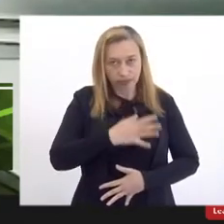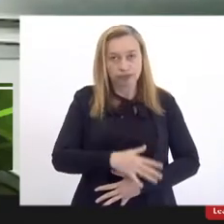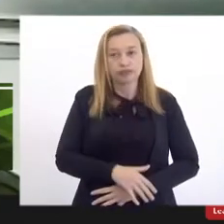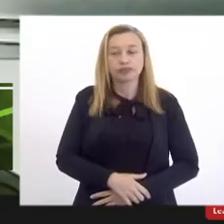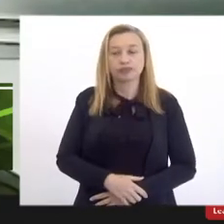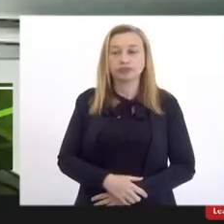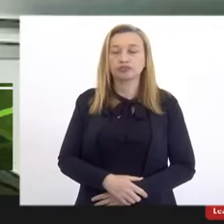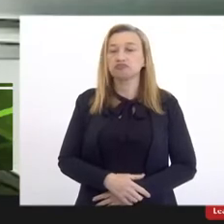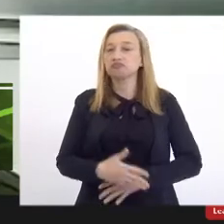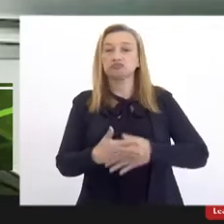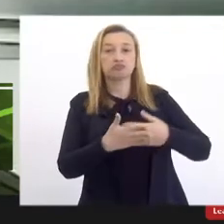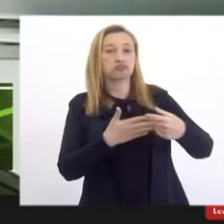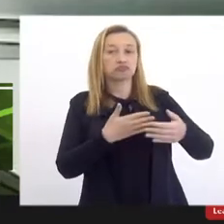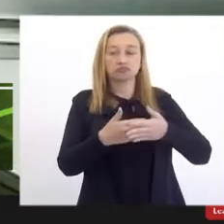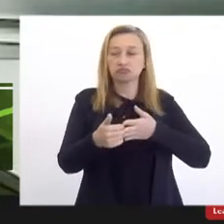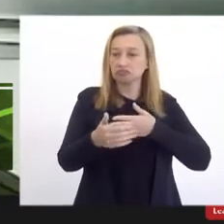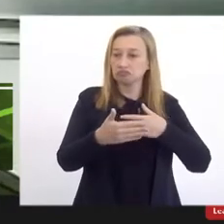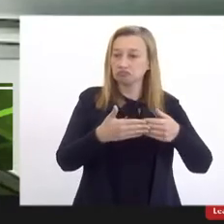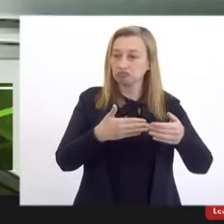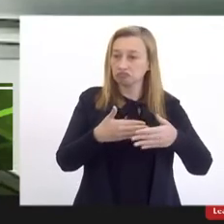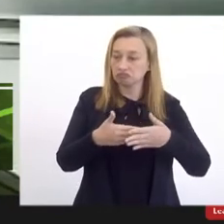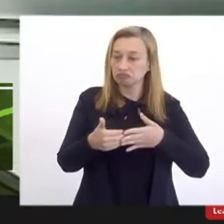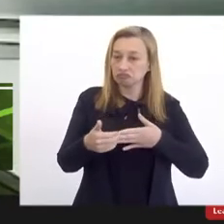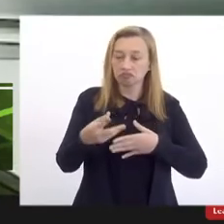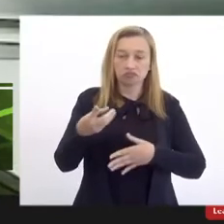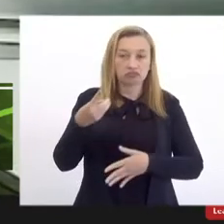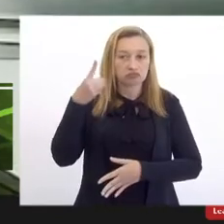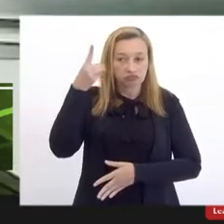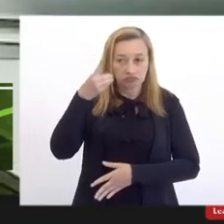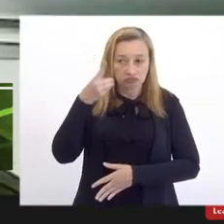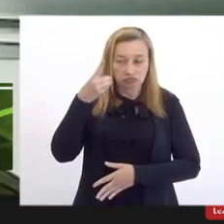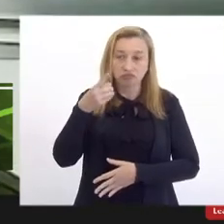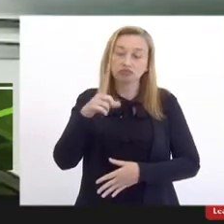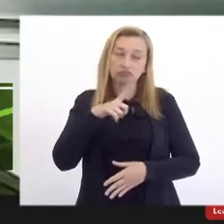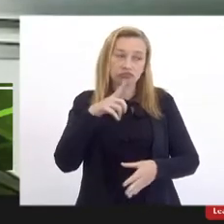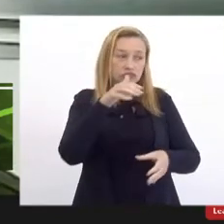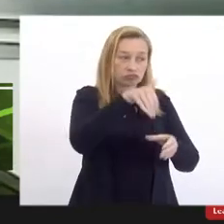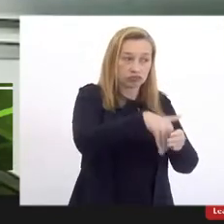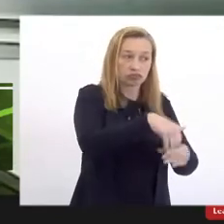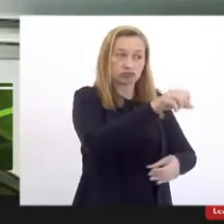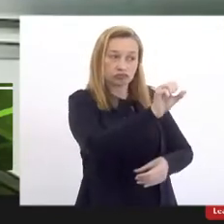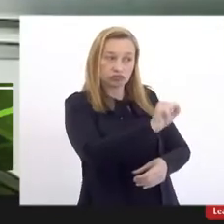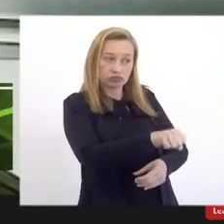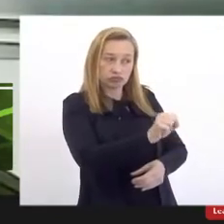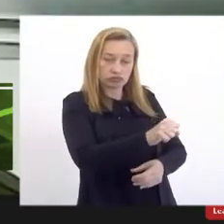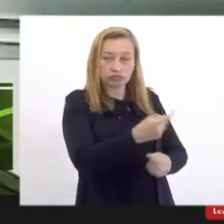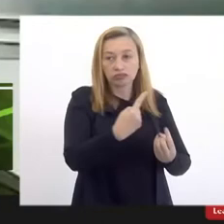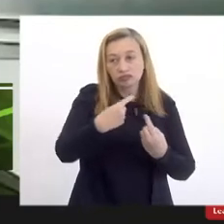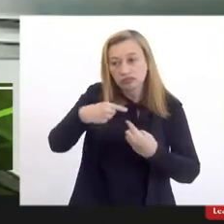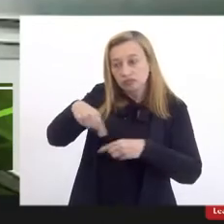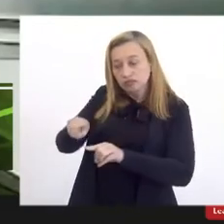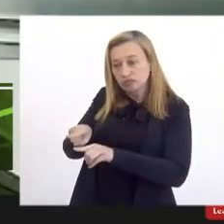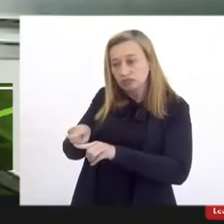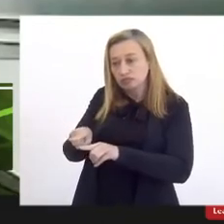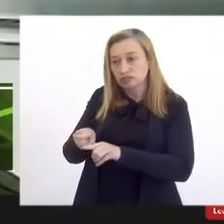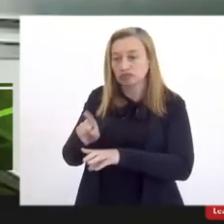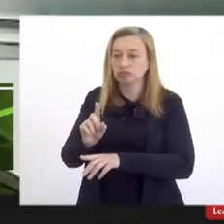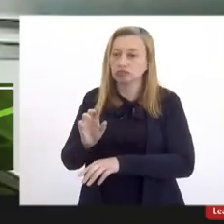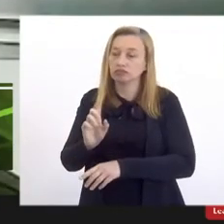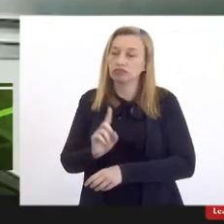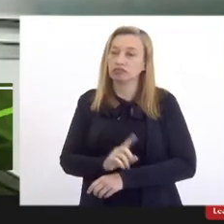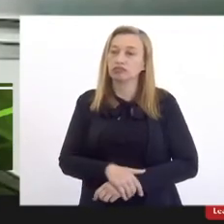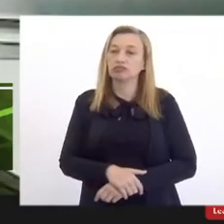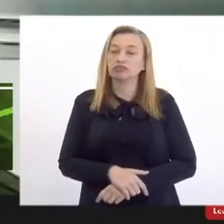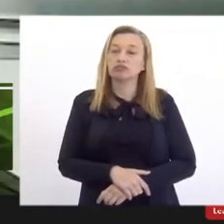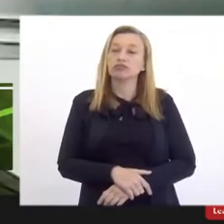Como qualquer plebiscito, você tem os que votam a favor e os que votam contra. Na média,